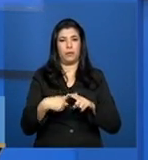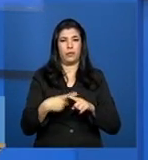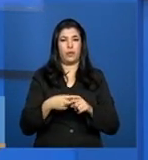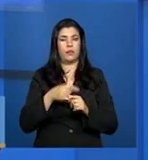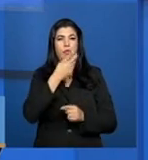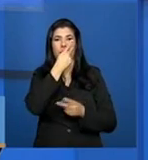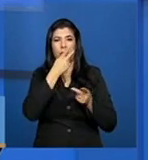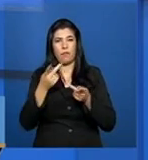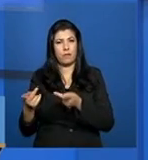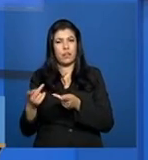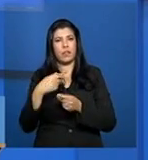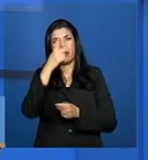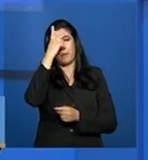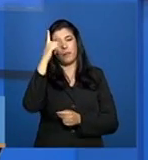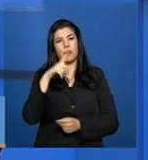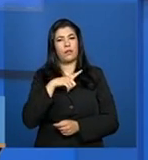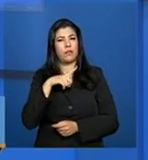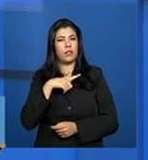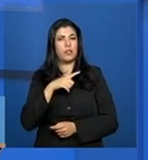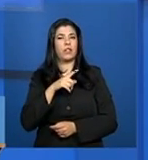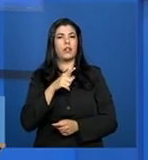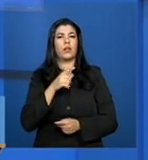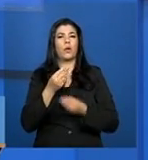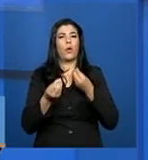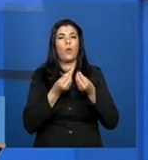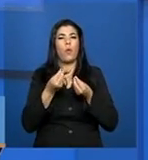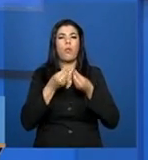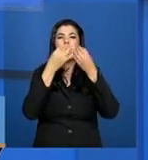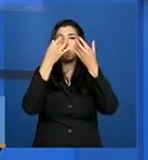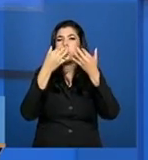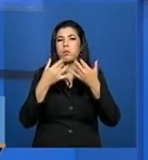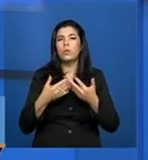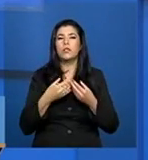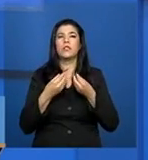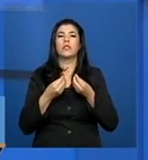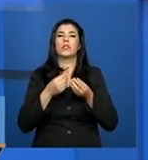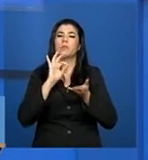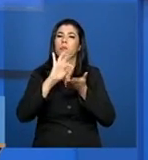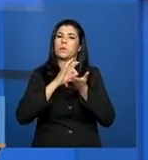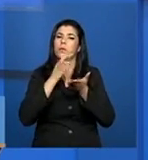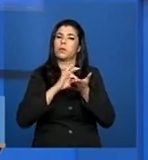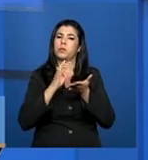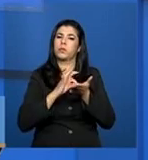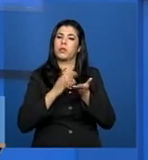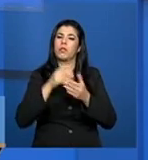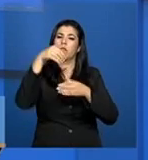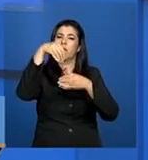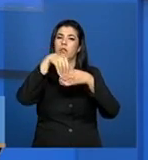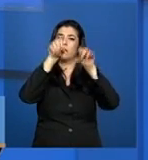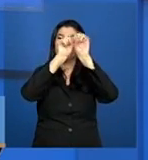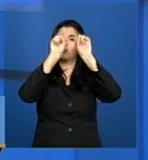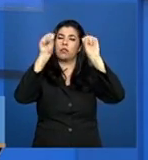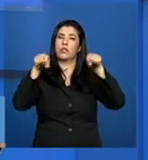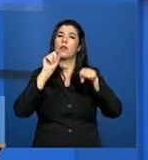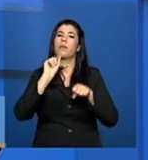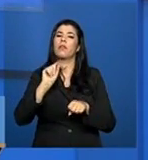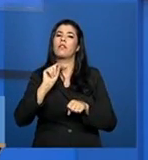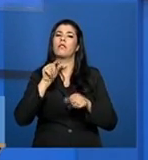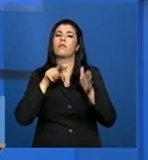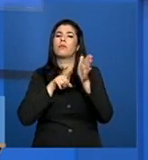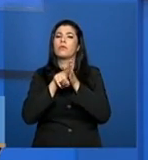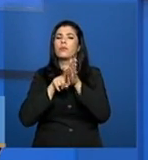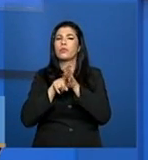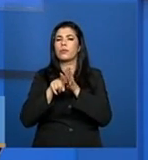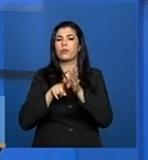visita que o gestor terá subsídios para preencher as questões que estão no sistema, que é um questionário, para